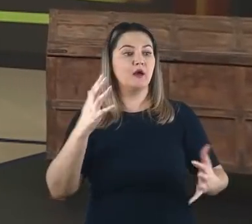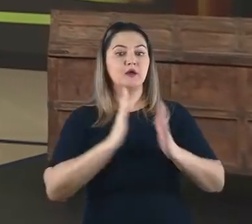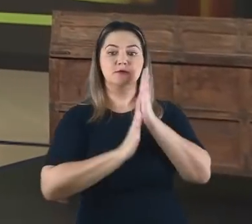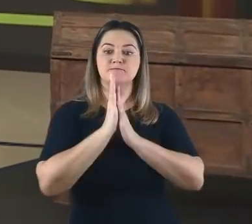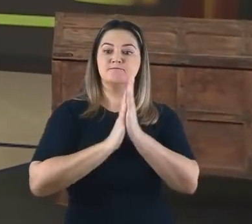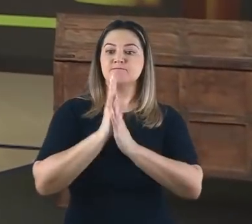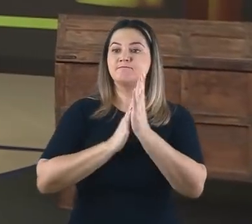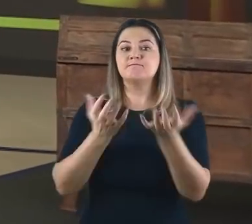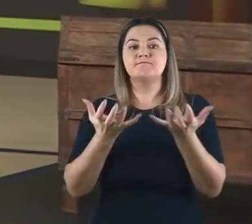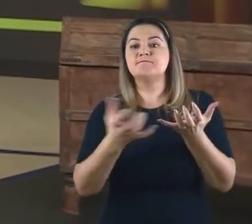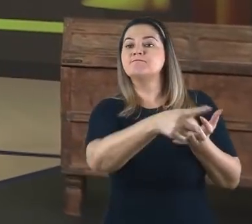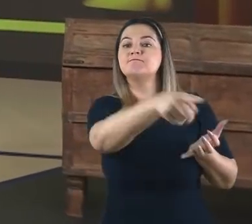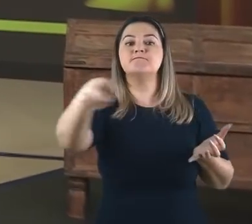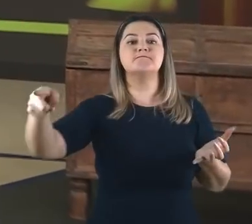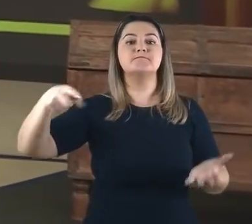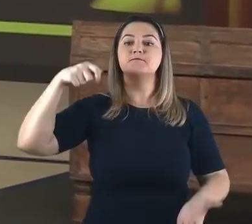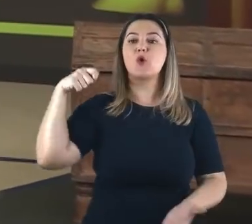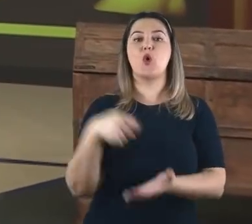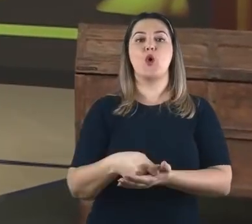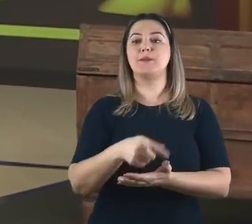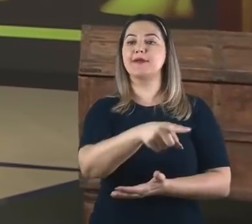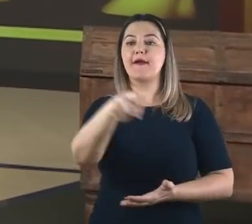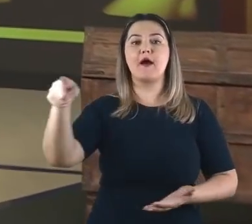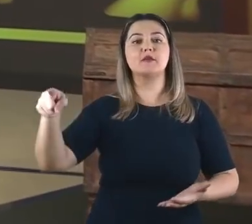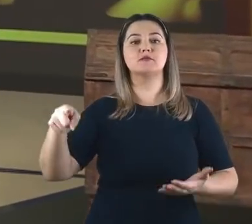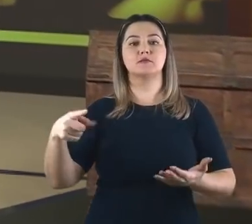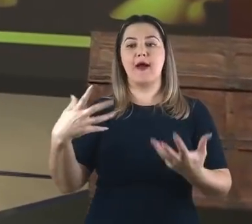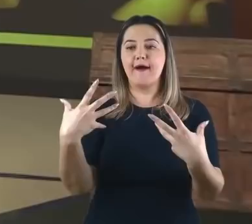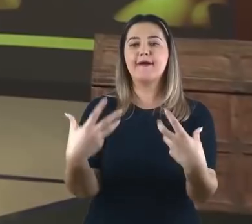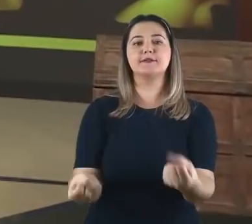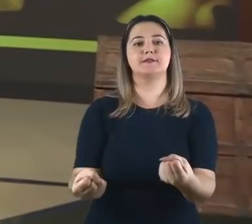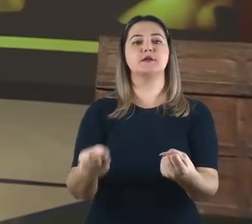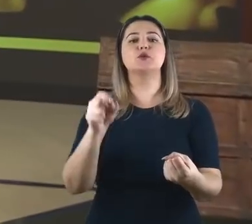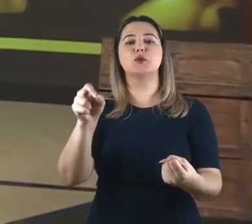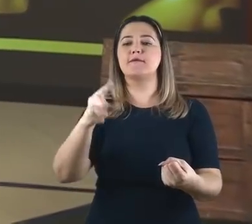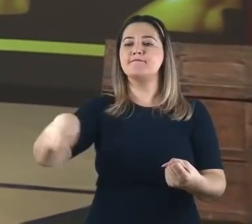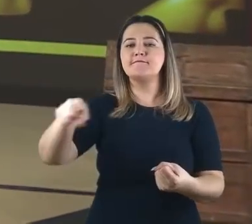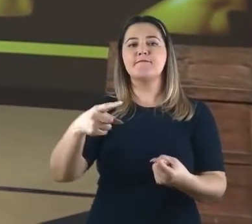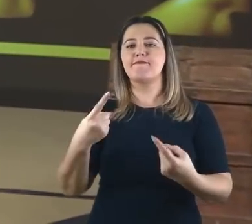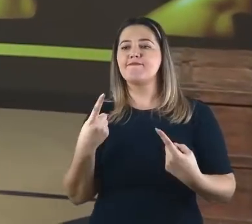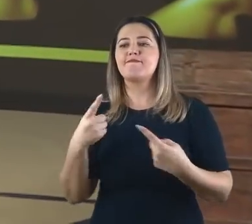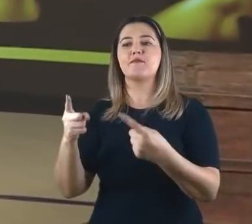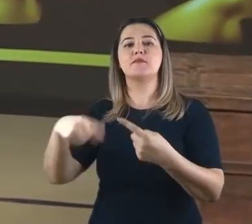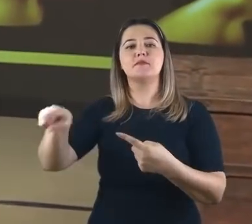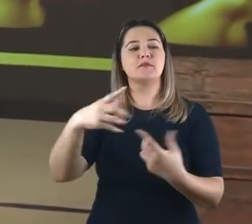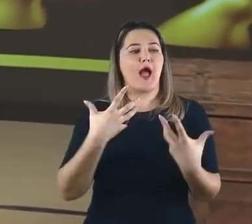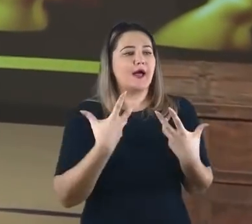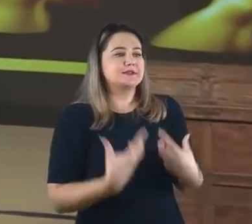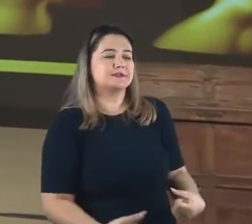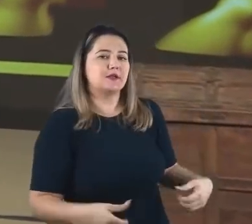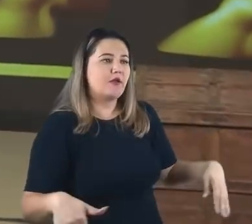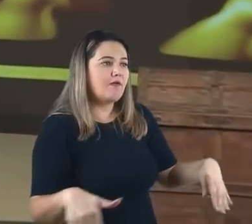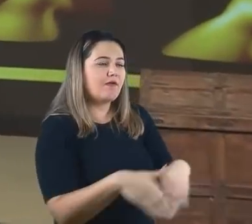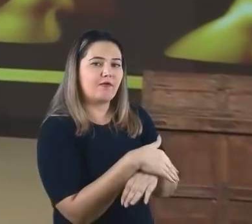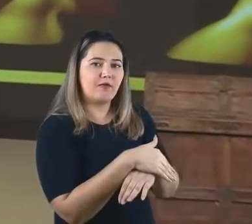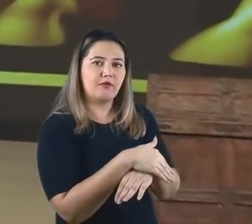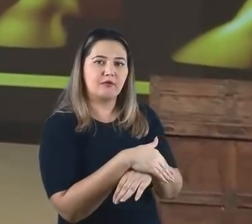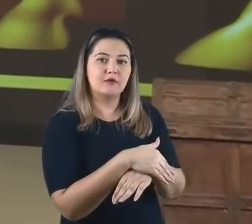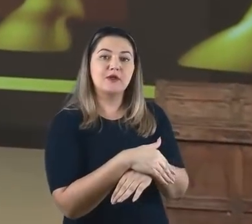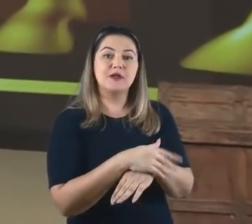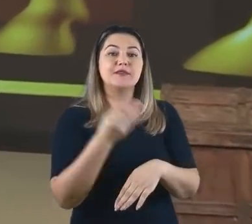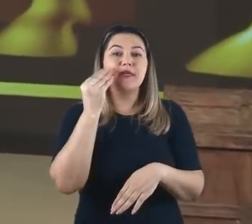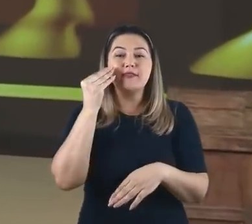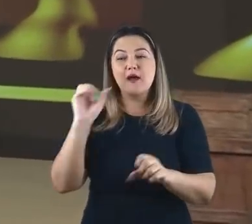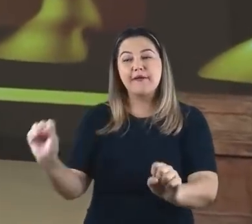babilônios para fazer com que os jovens cedessem à tentação e, por outro lado, a perseverança da fé daqueles